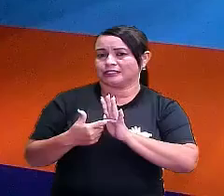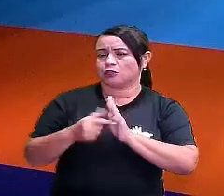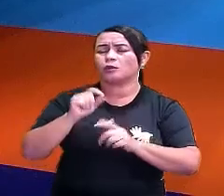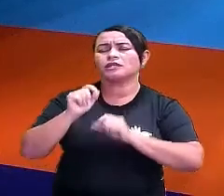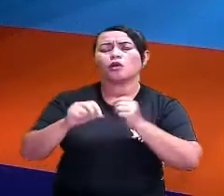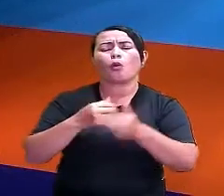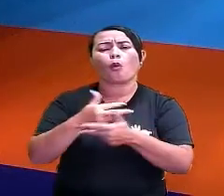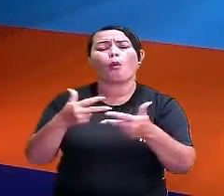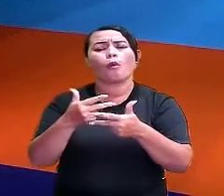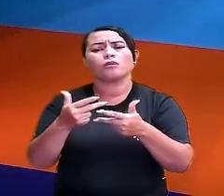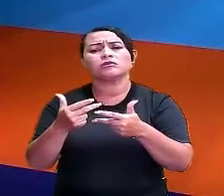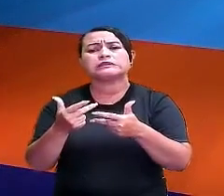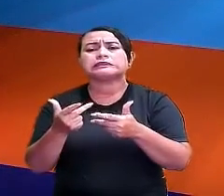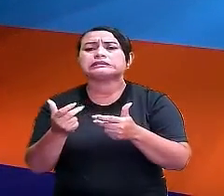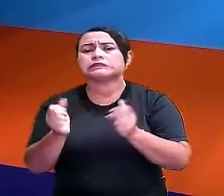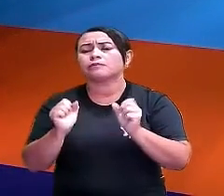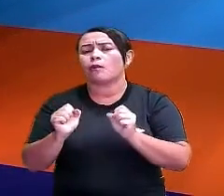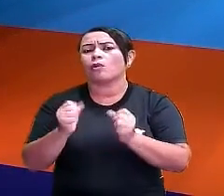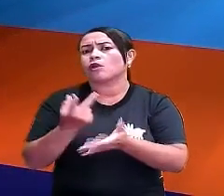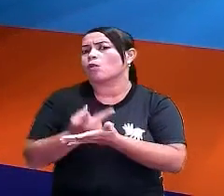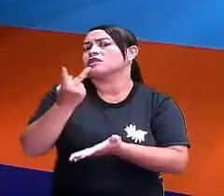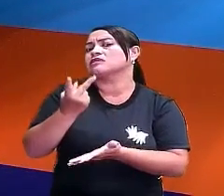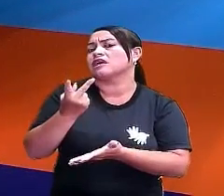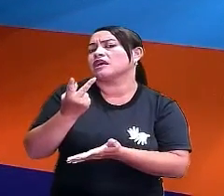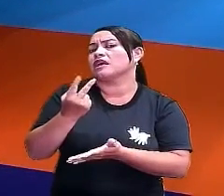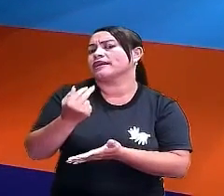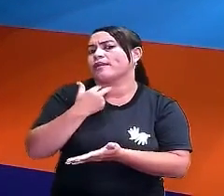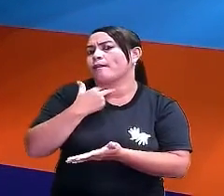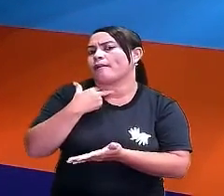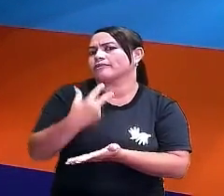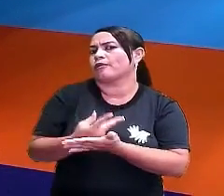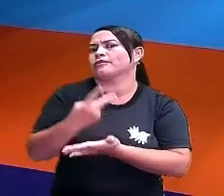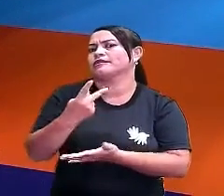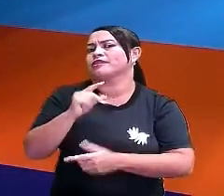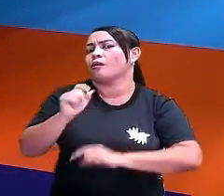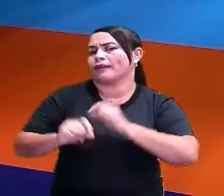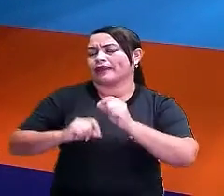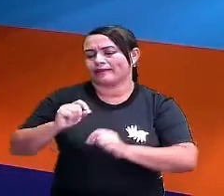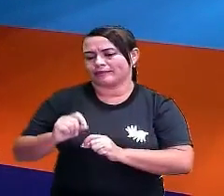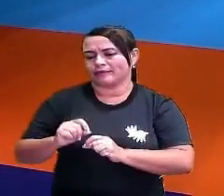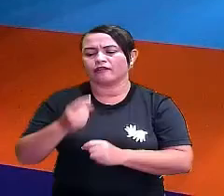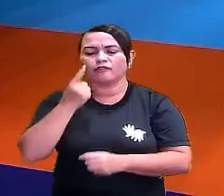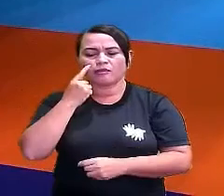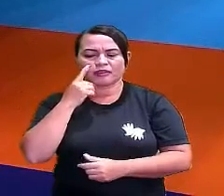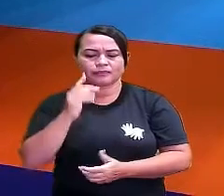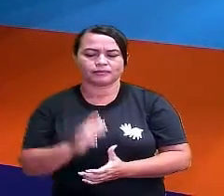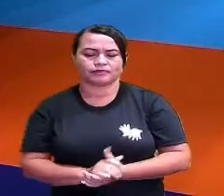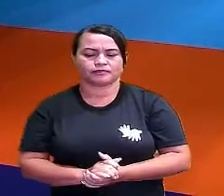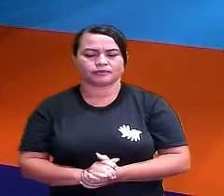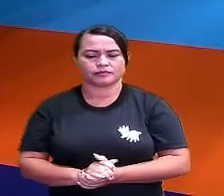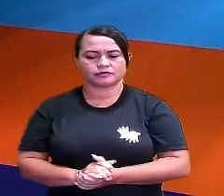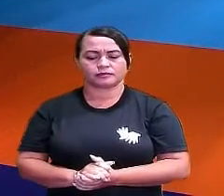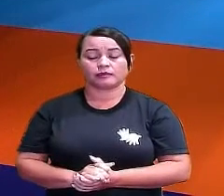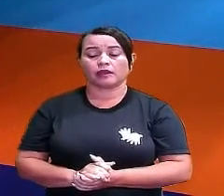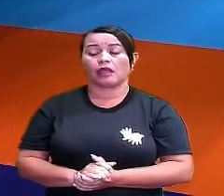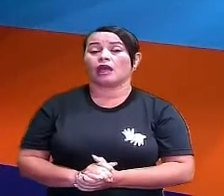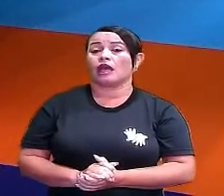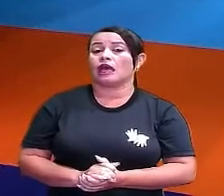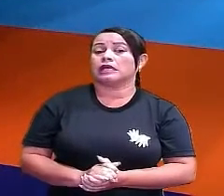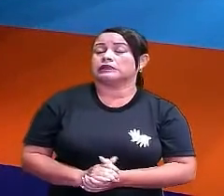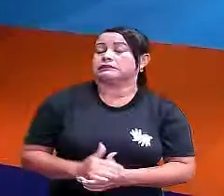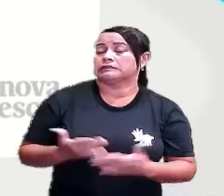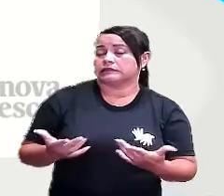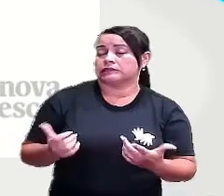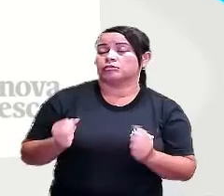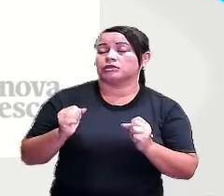prováveis e o que são situações improváveis, tá? Então, presta atenção. Dizemos que uma situação é